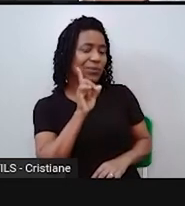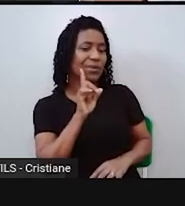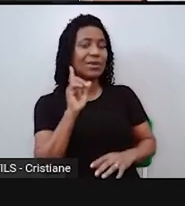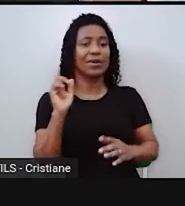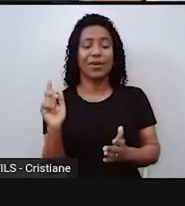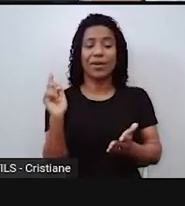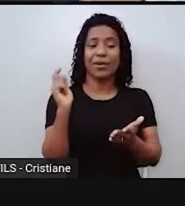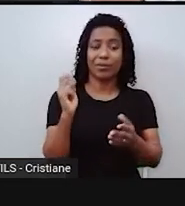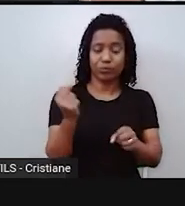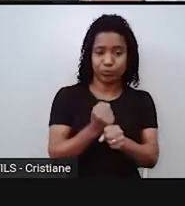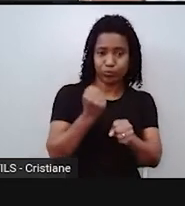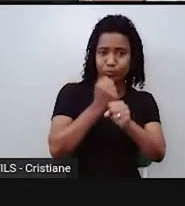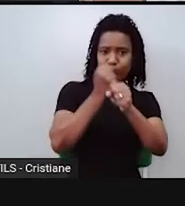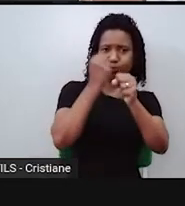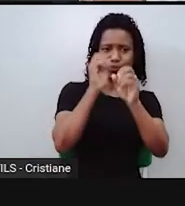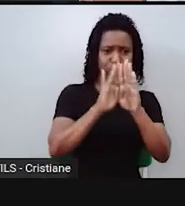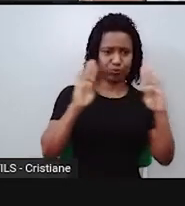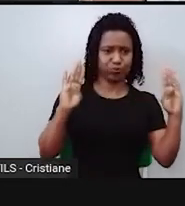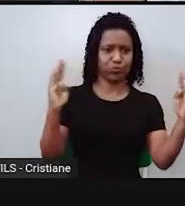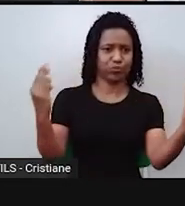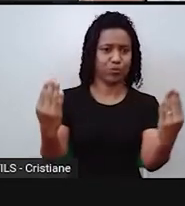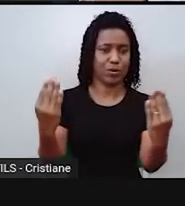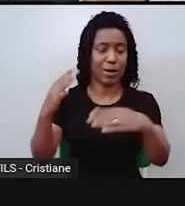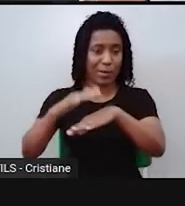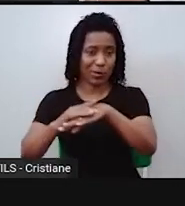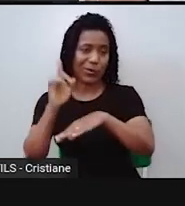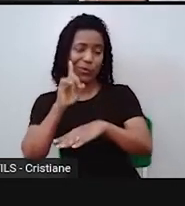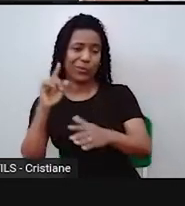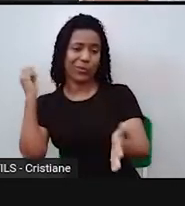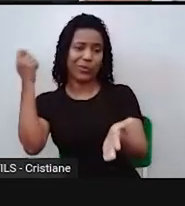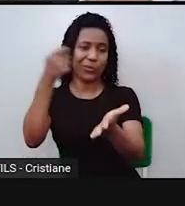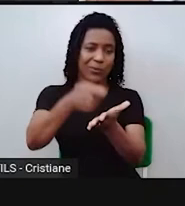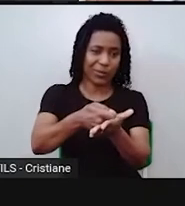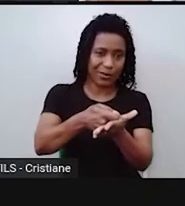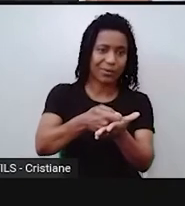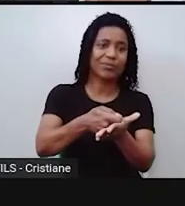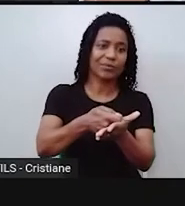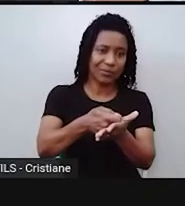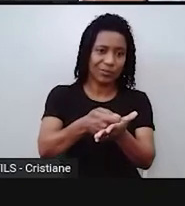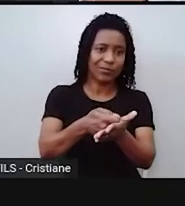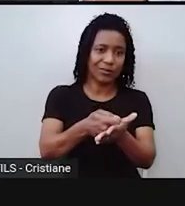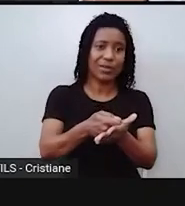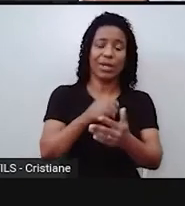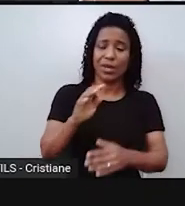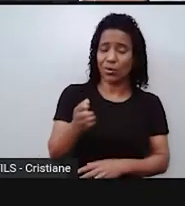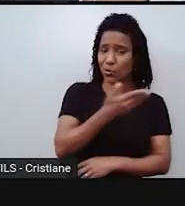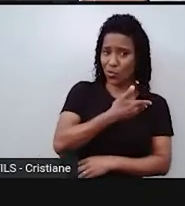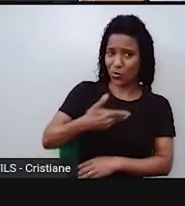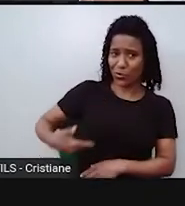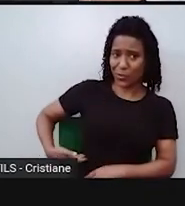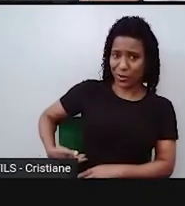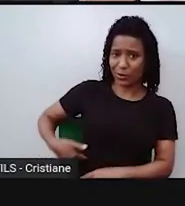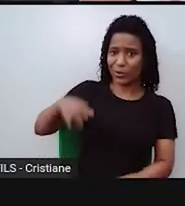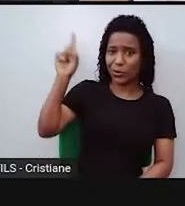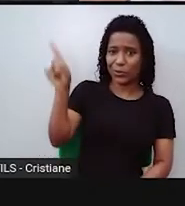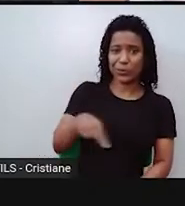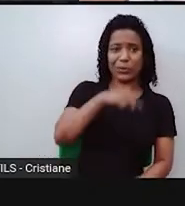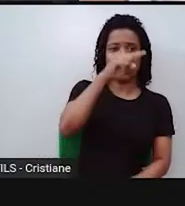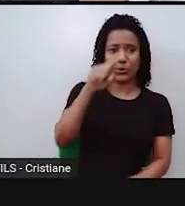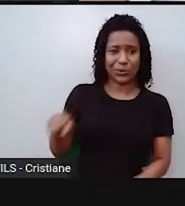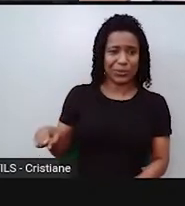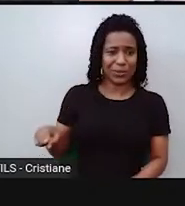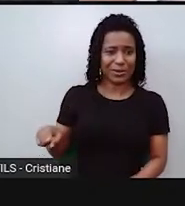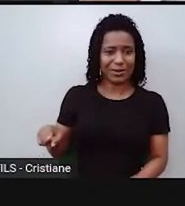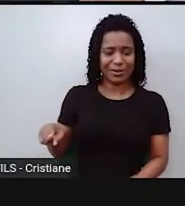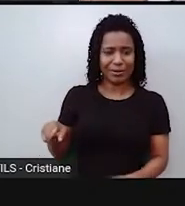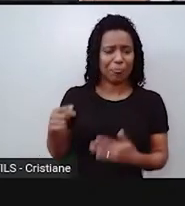pela construção do muro, Eu vou eliminar o governo. Então, observem que